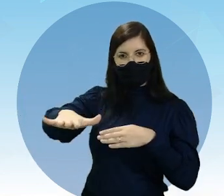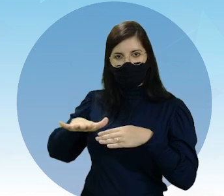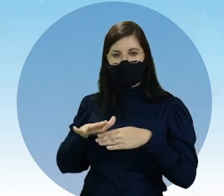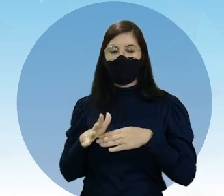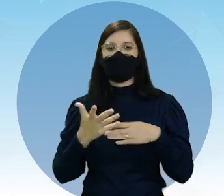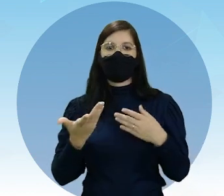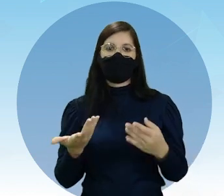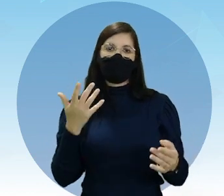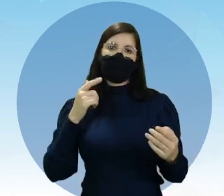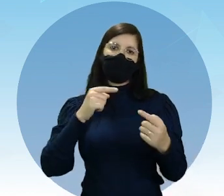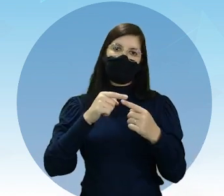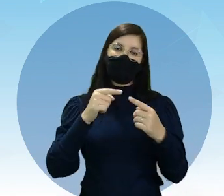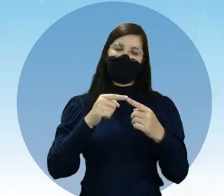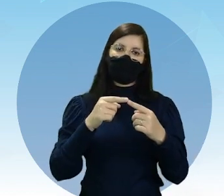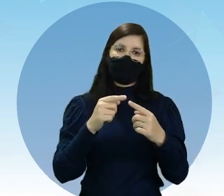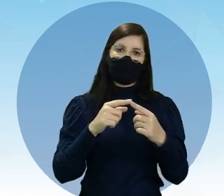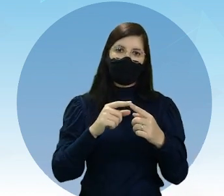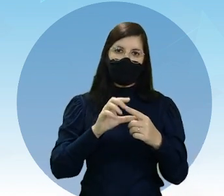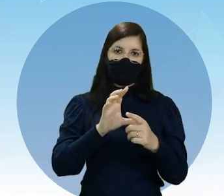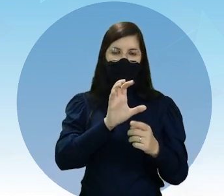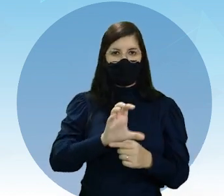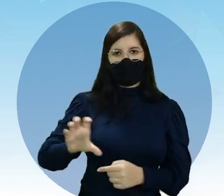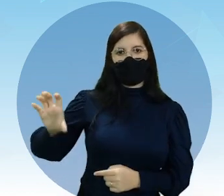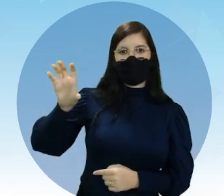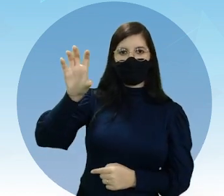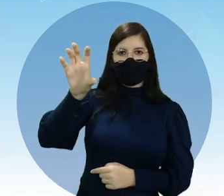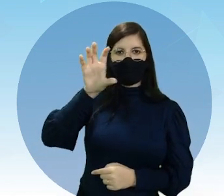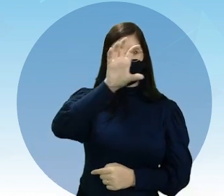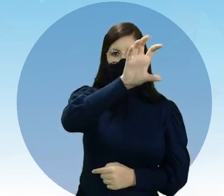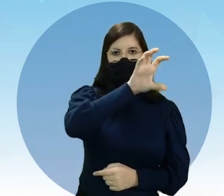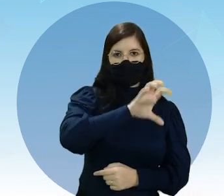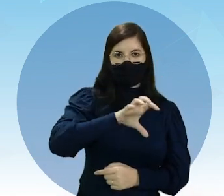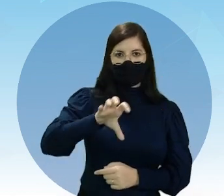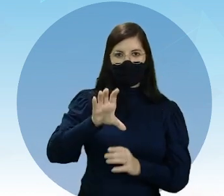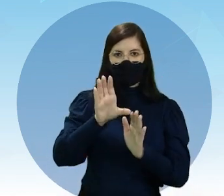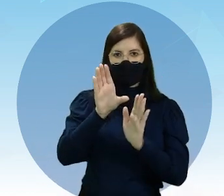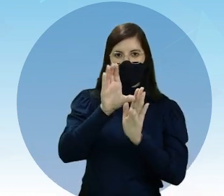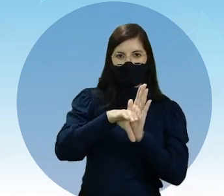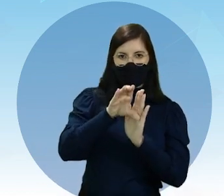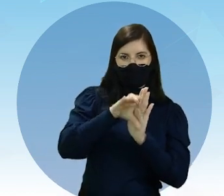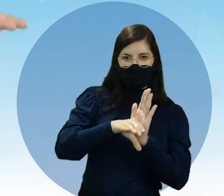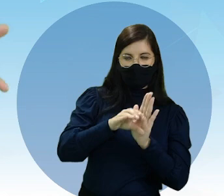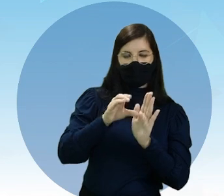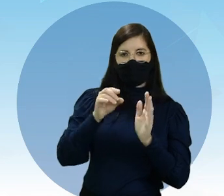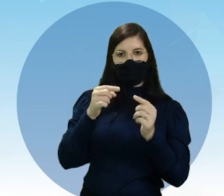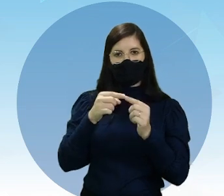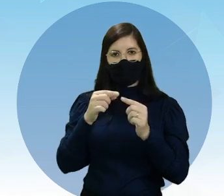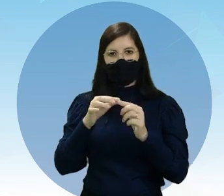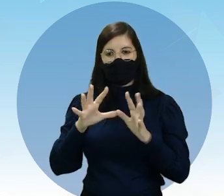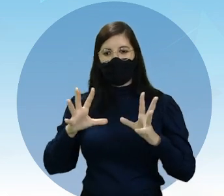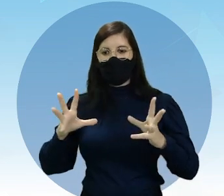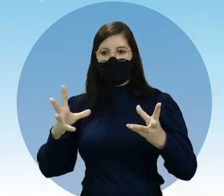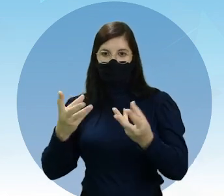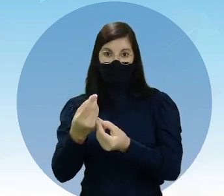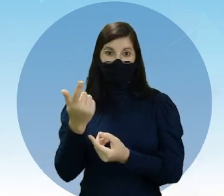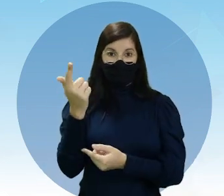definição aí do termo continente não é um consenso entre os geógrafos. Pelo menos, a